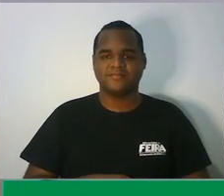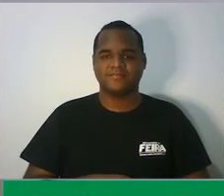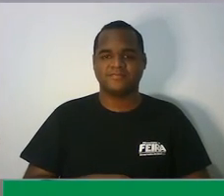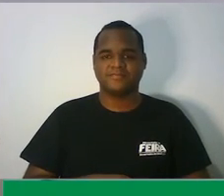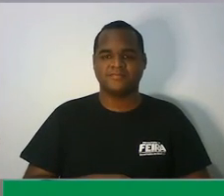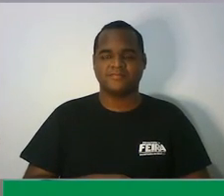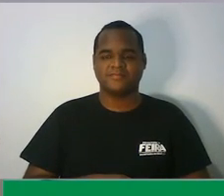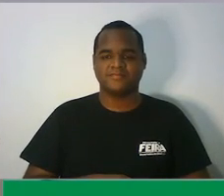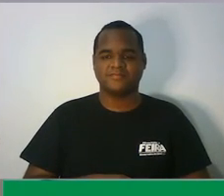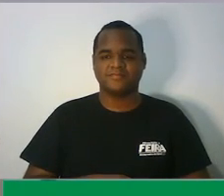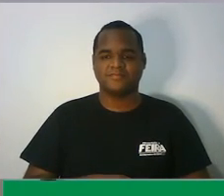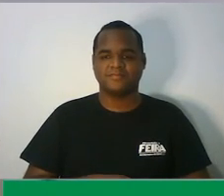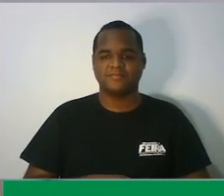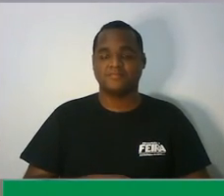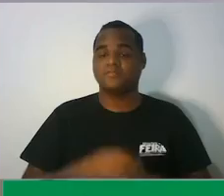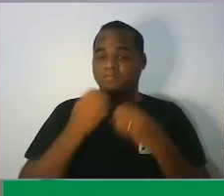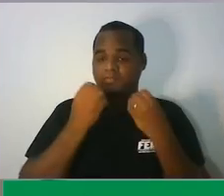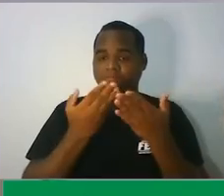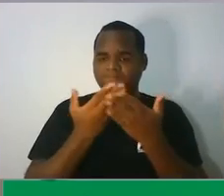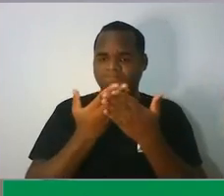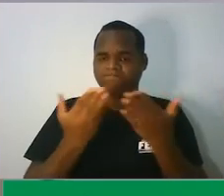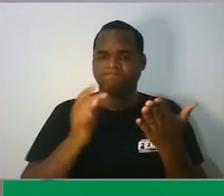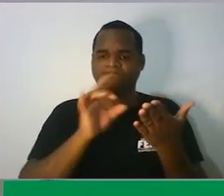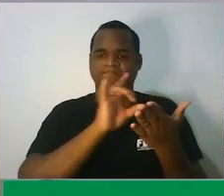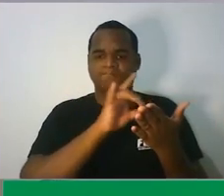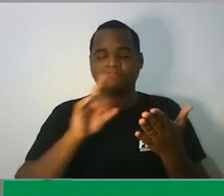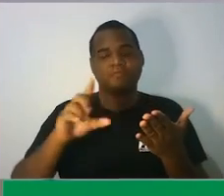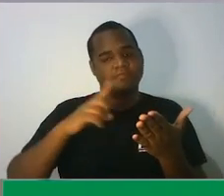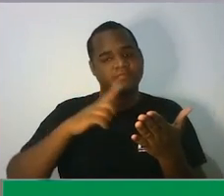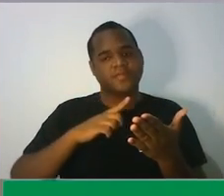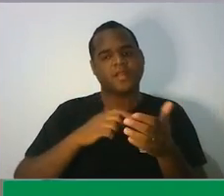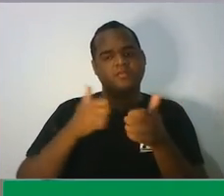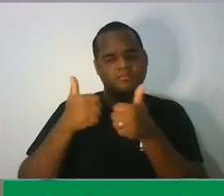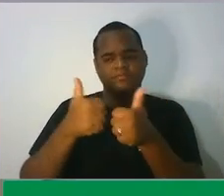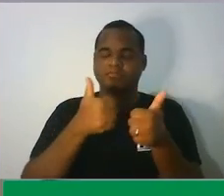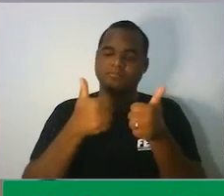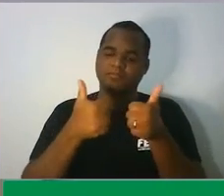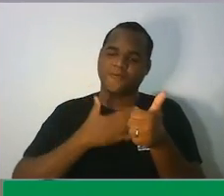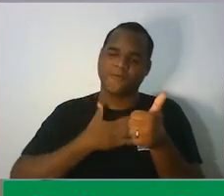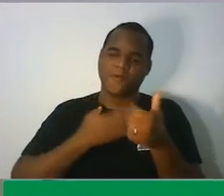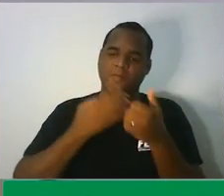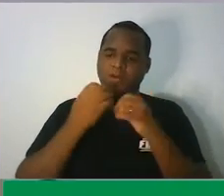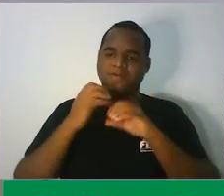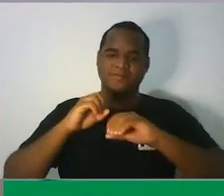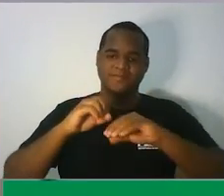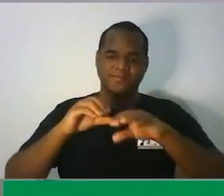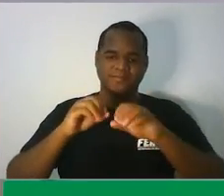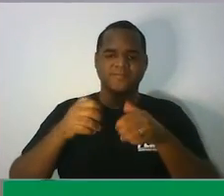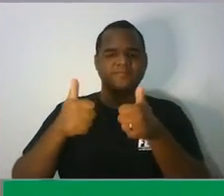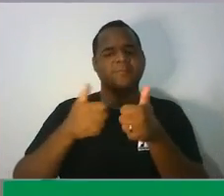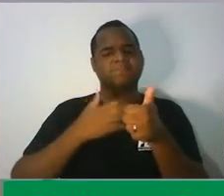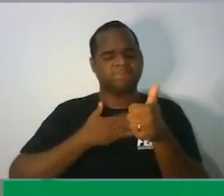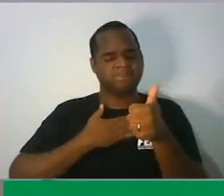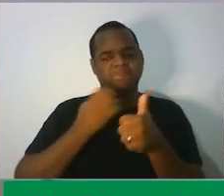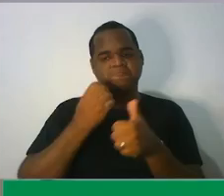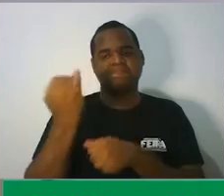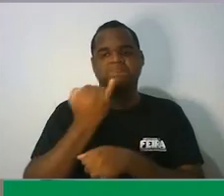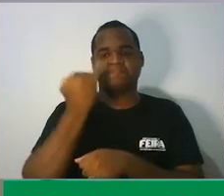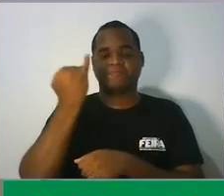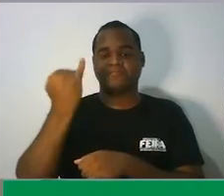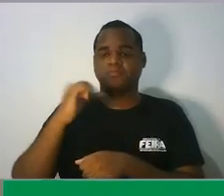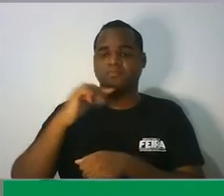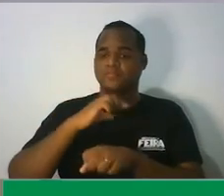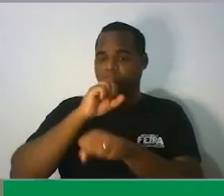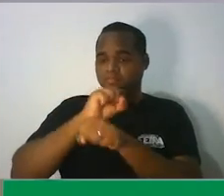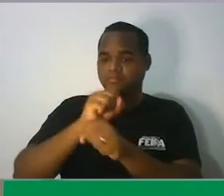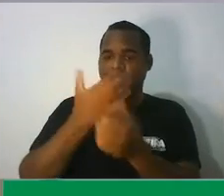bom eu espero que você tenha curtido né? aula para mim foi muito bacana espero que